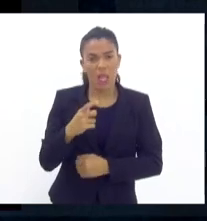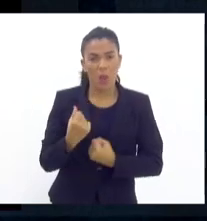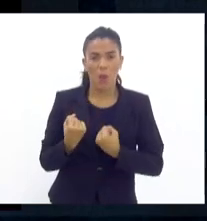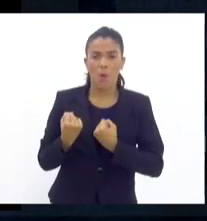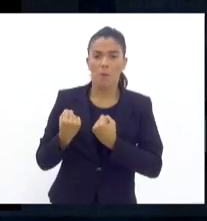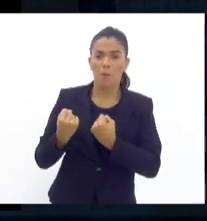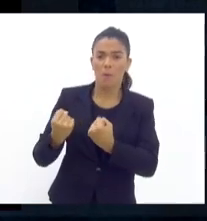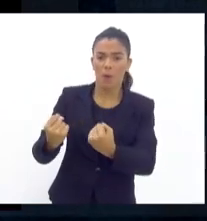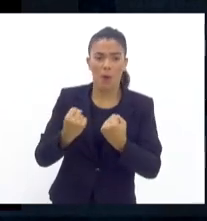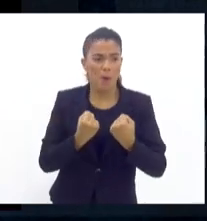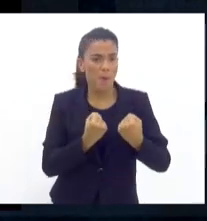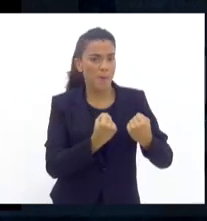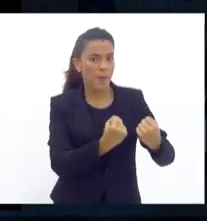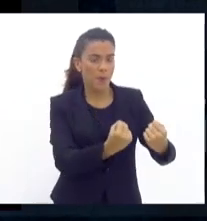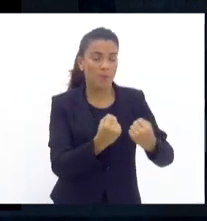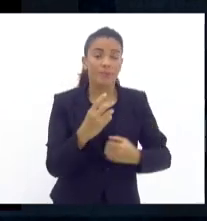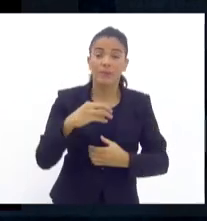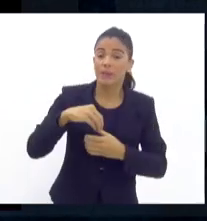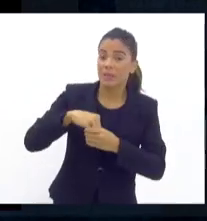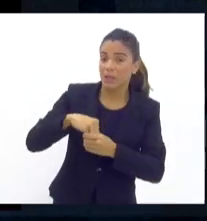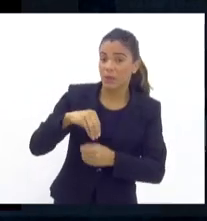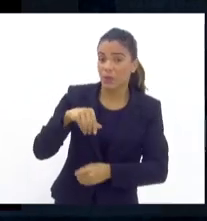maior dentro do Quitungo.